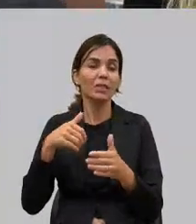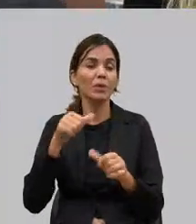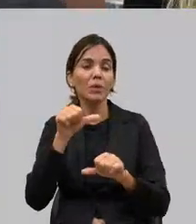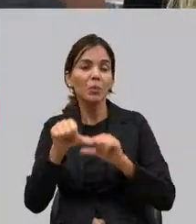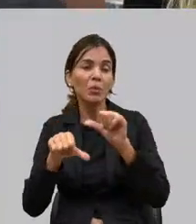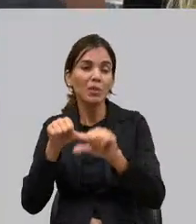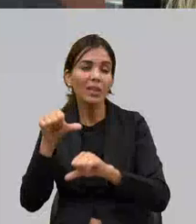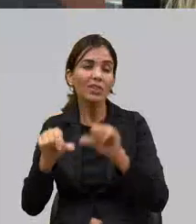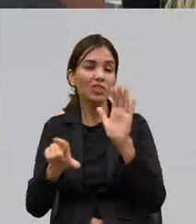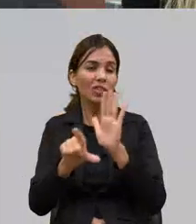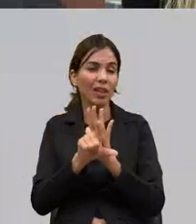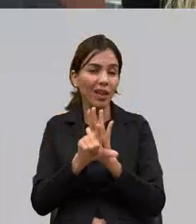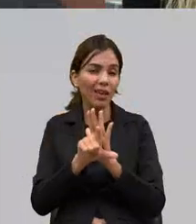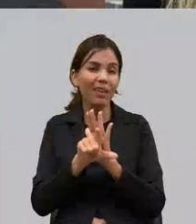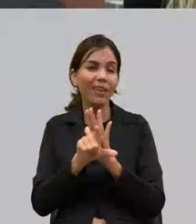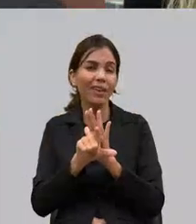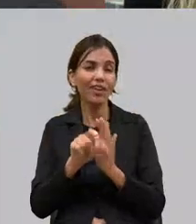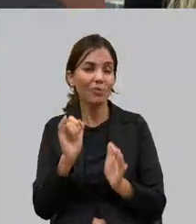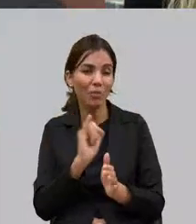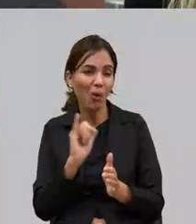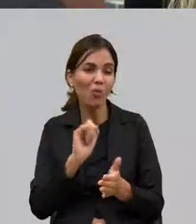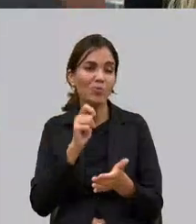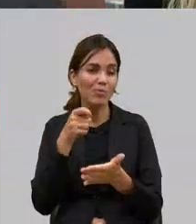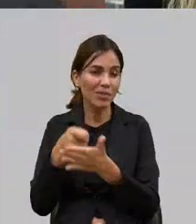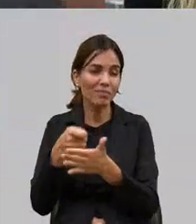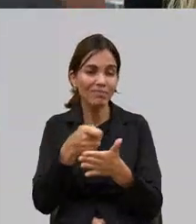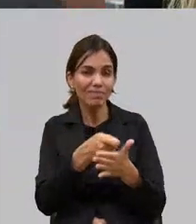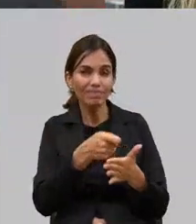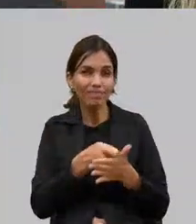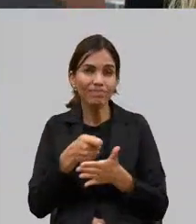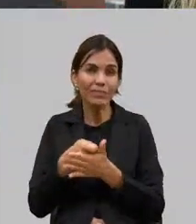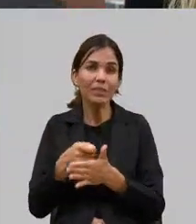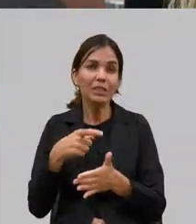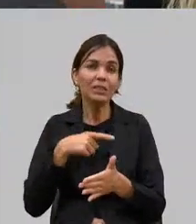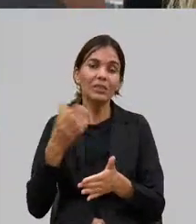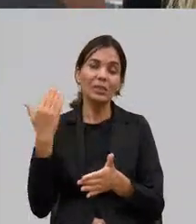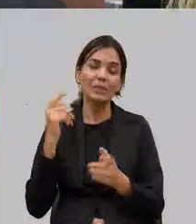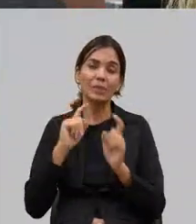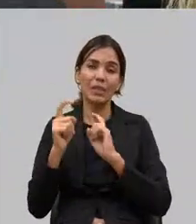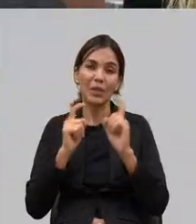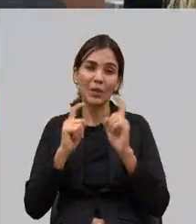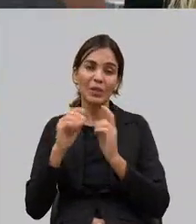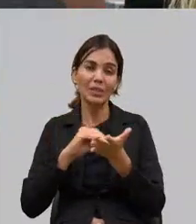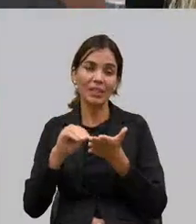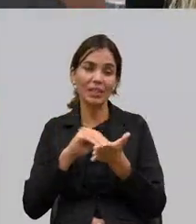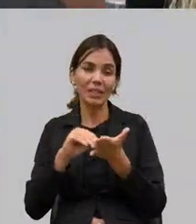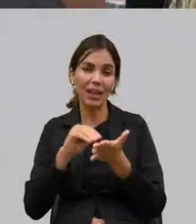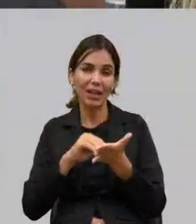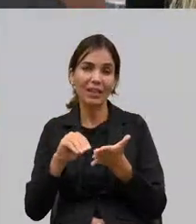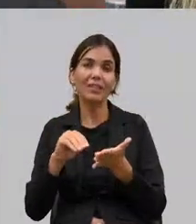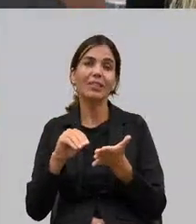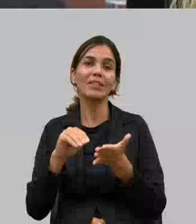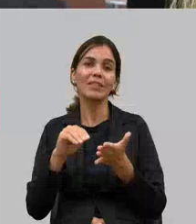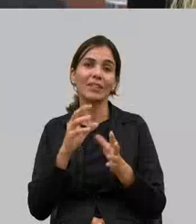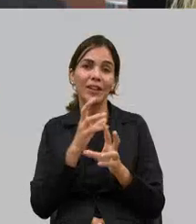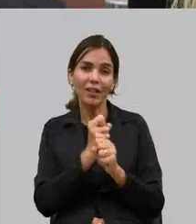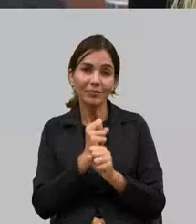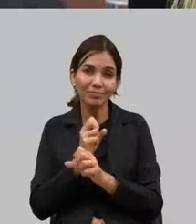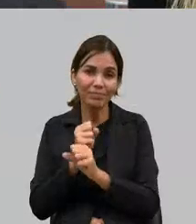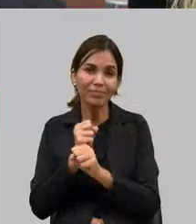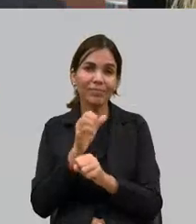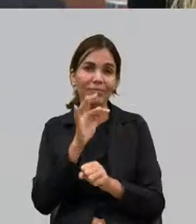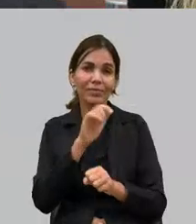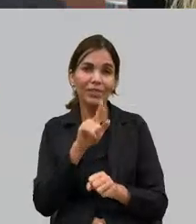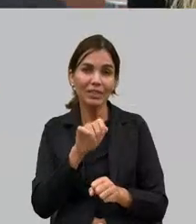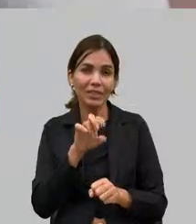tivemos recentemente numa reunião na fazenda também na secretaria de fazenda e a gente vê a equipe do governador Romeu Zema tentando